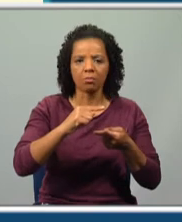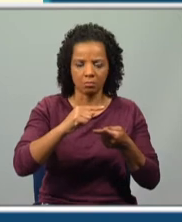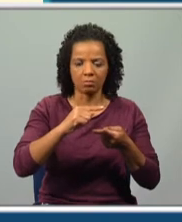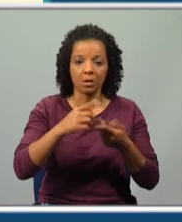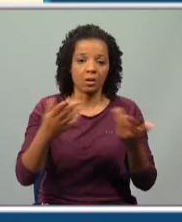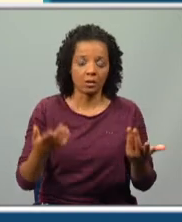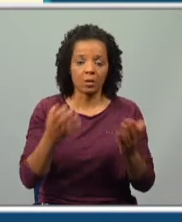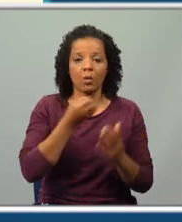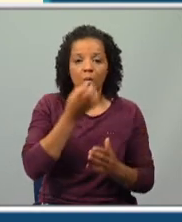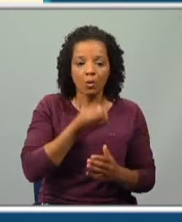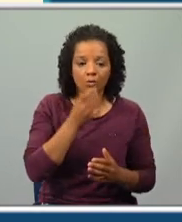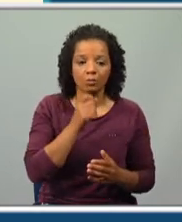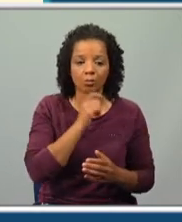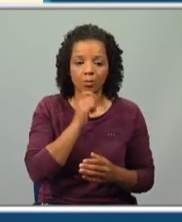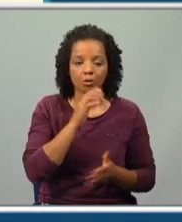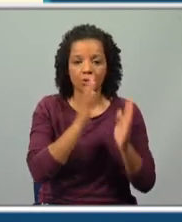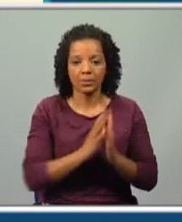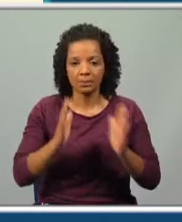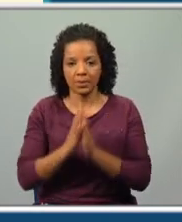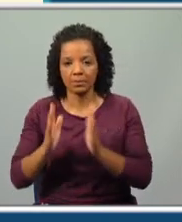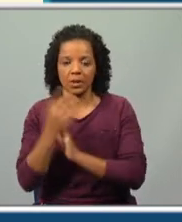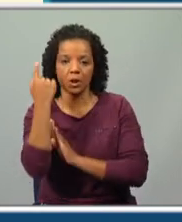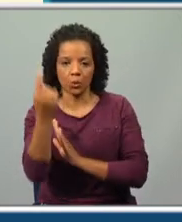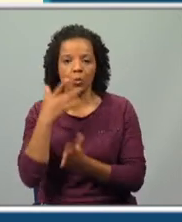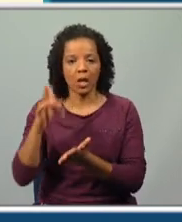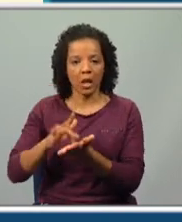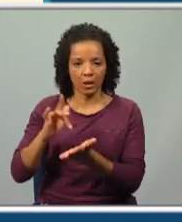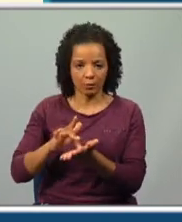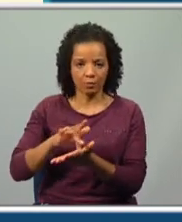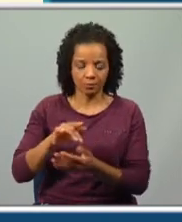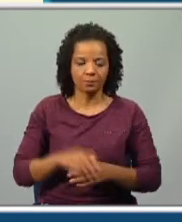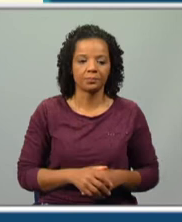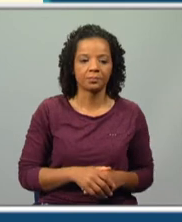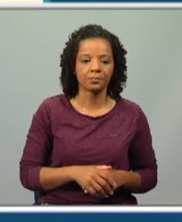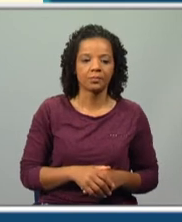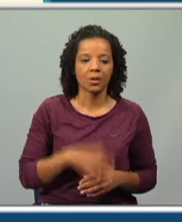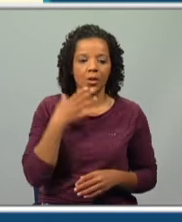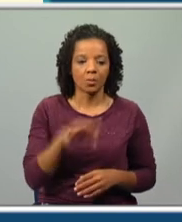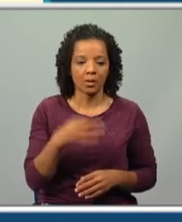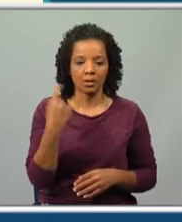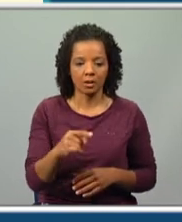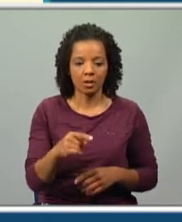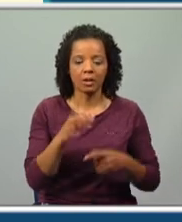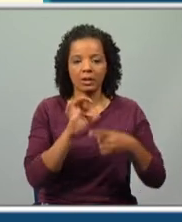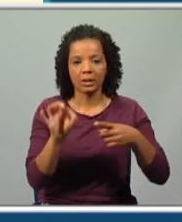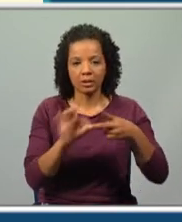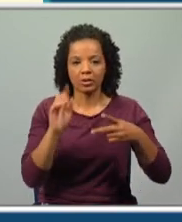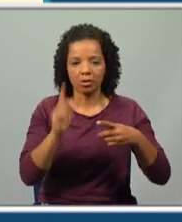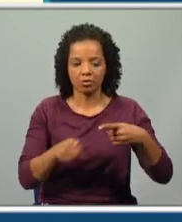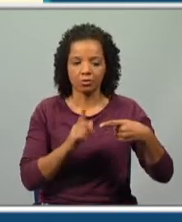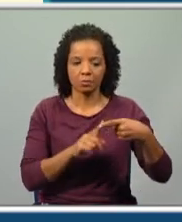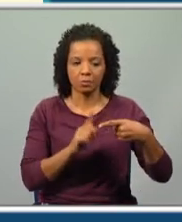daí que os contos possam ser compilados numa só obra, num livro de contos. Geralmente, apresenta as seguintes